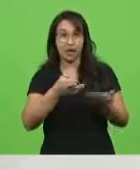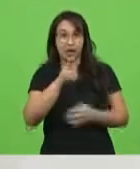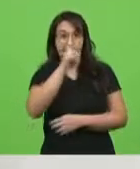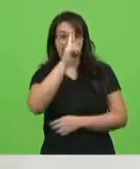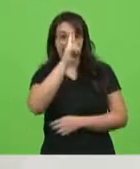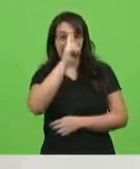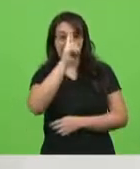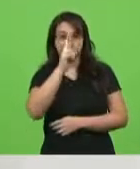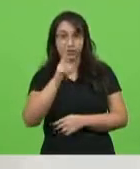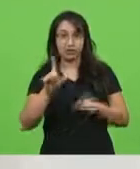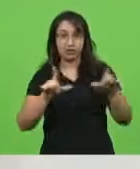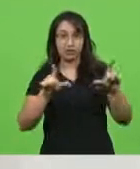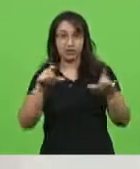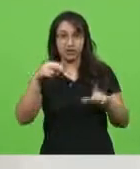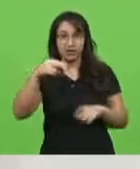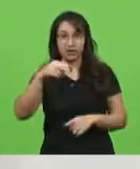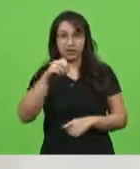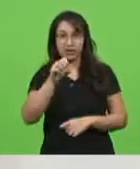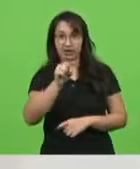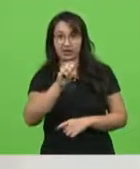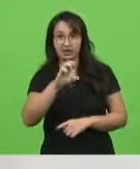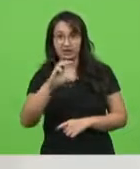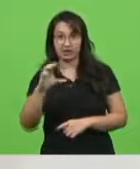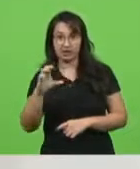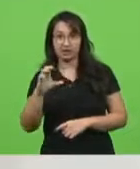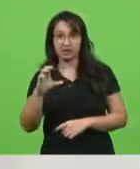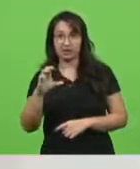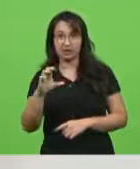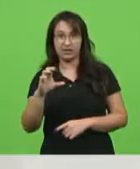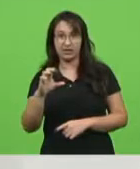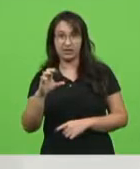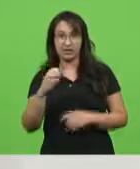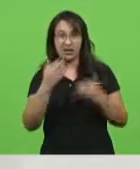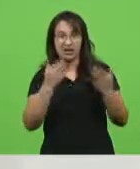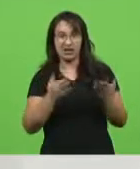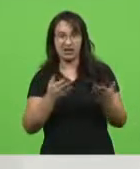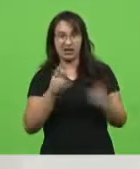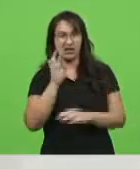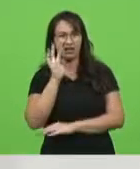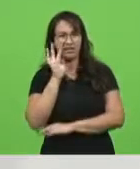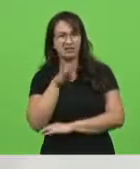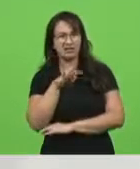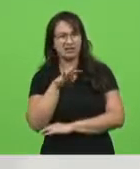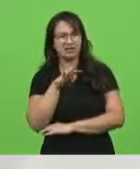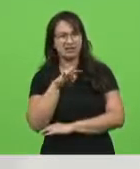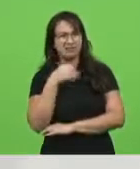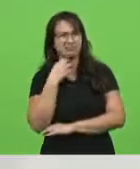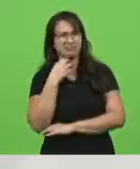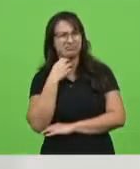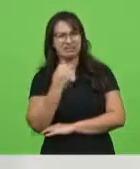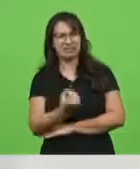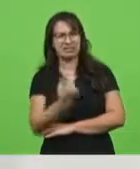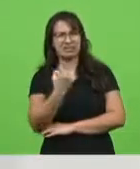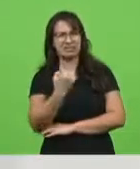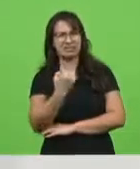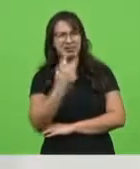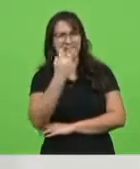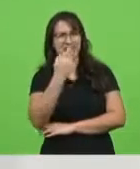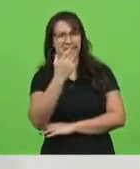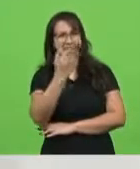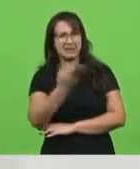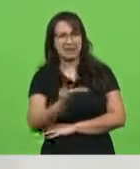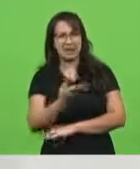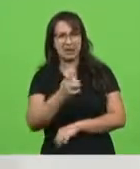fica na dúvida se está morando no mesmo Estado que ele mora e que ele governa,